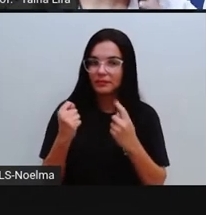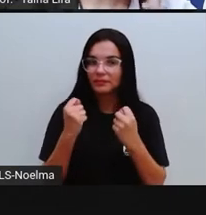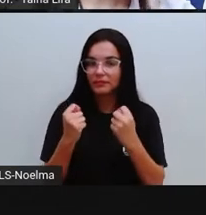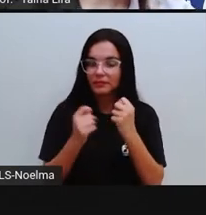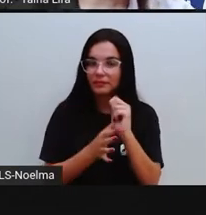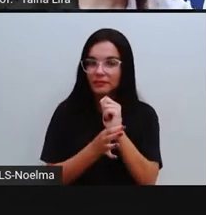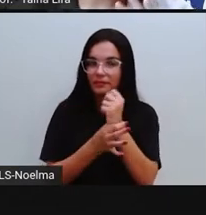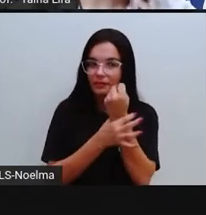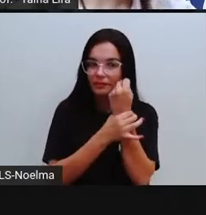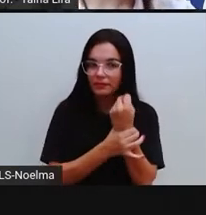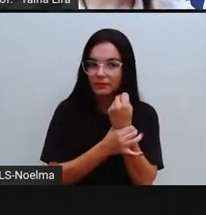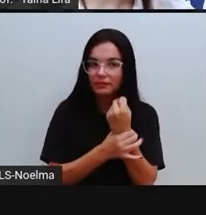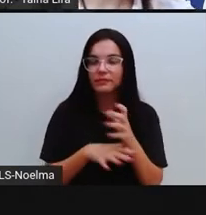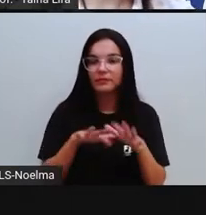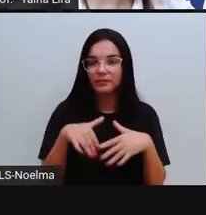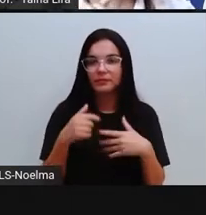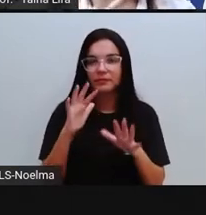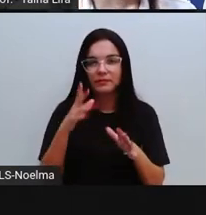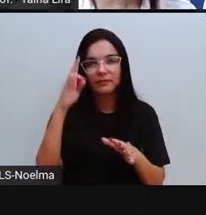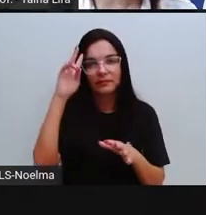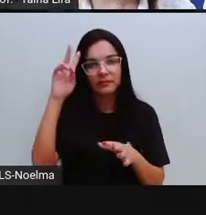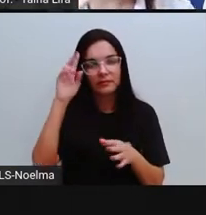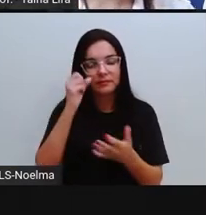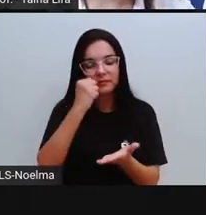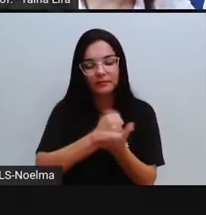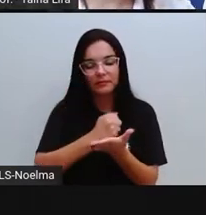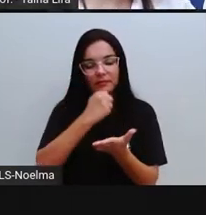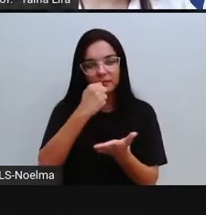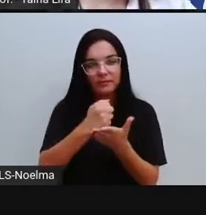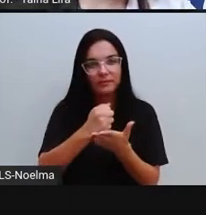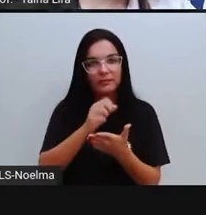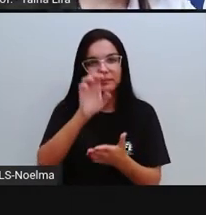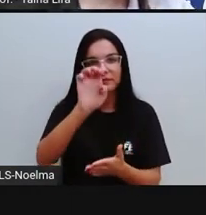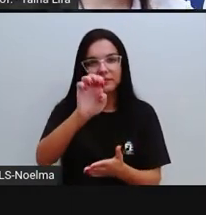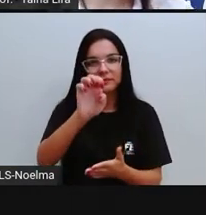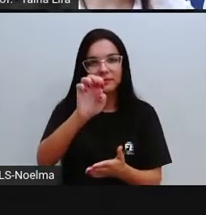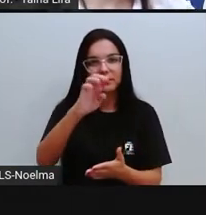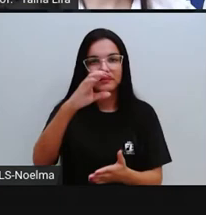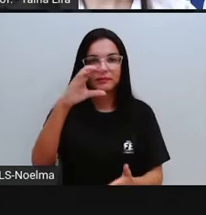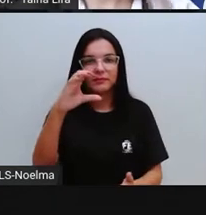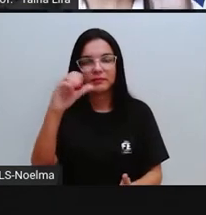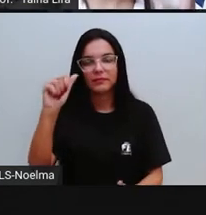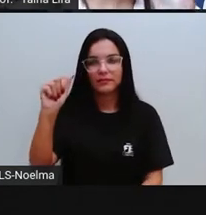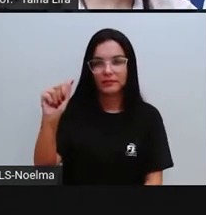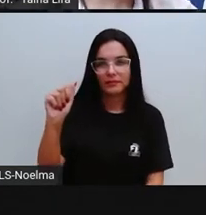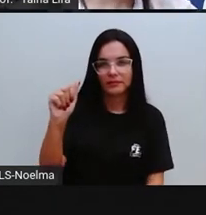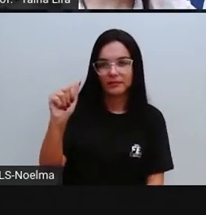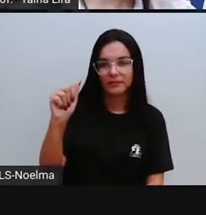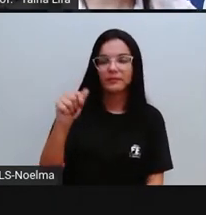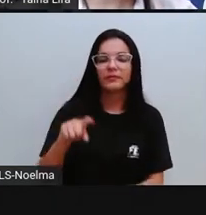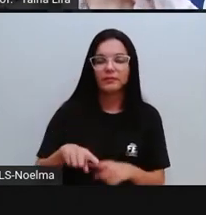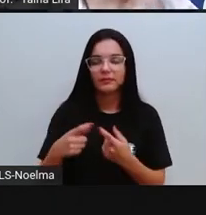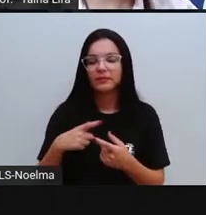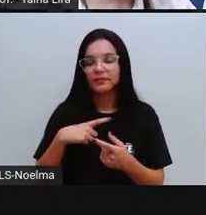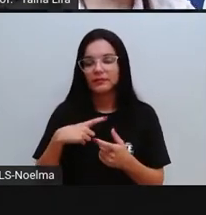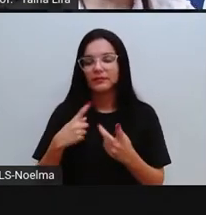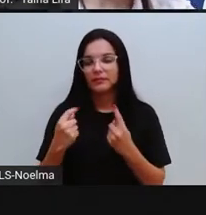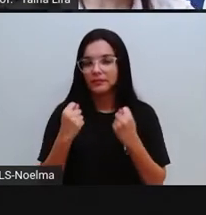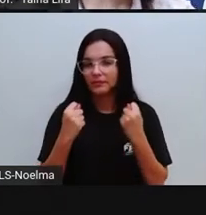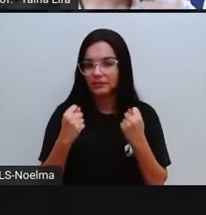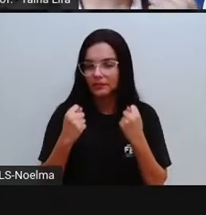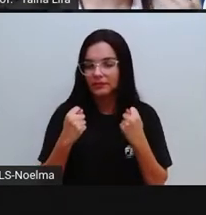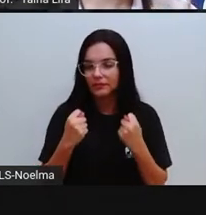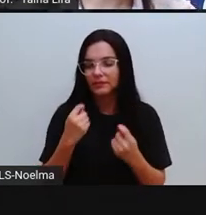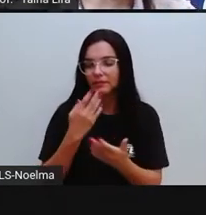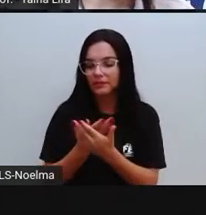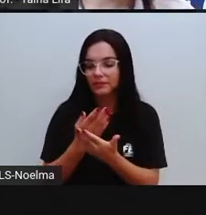lembra que a Pró falou de um documento chamado Estatuto da Criança e do Adolescente, que assegura aí o direito a estudar,